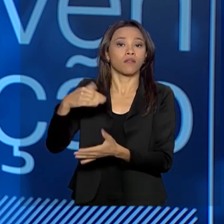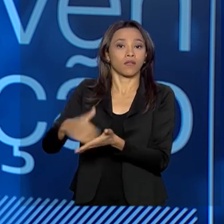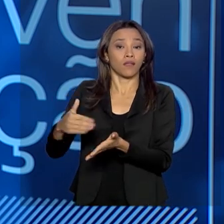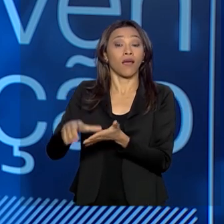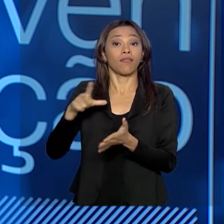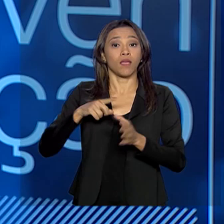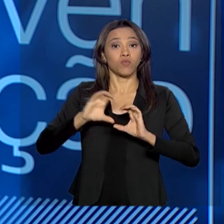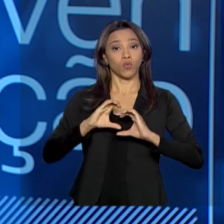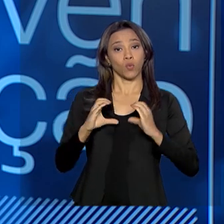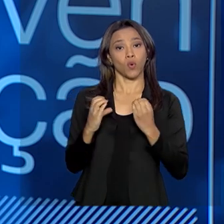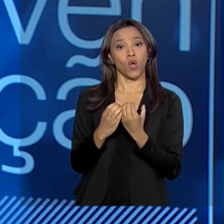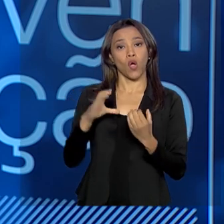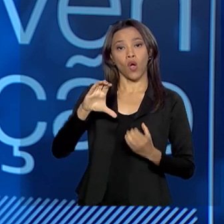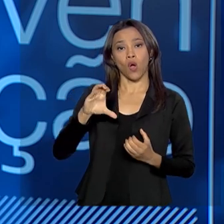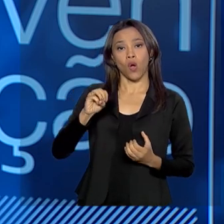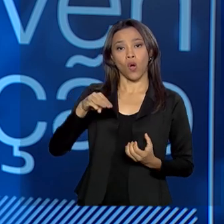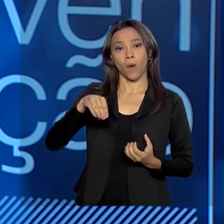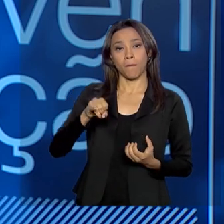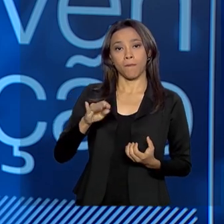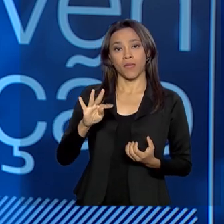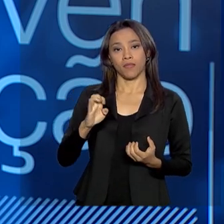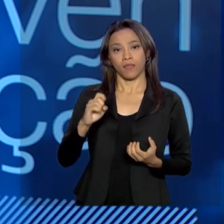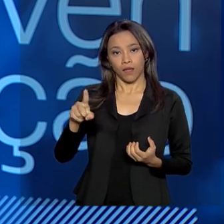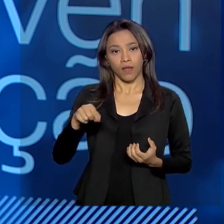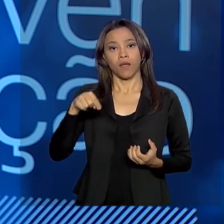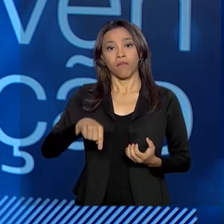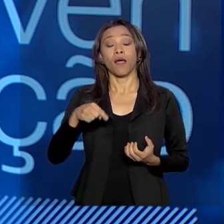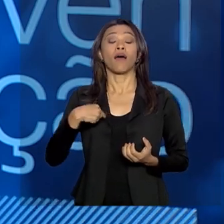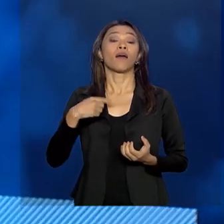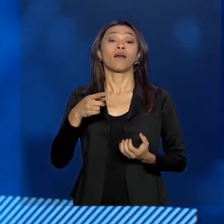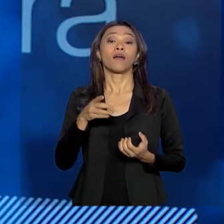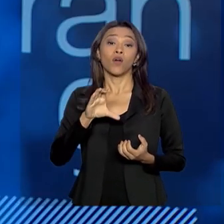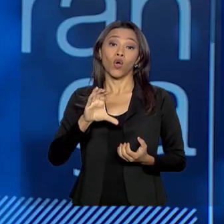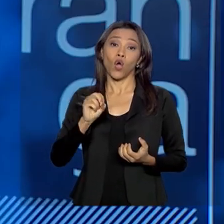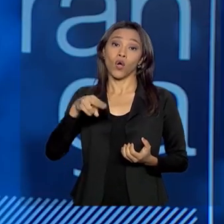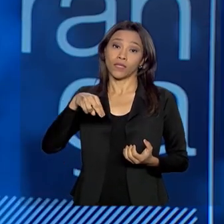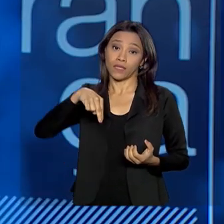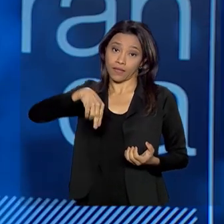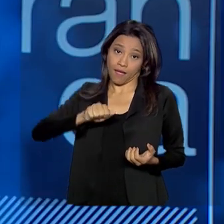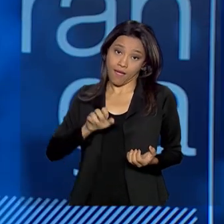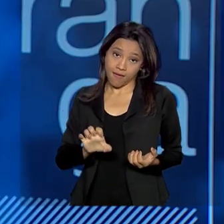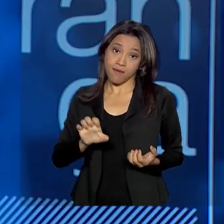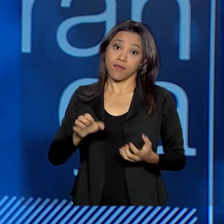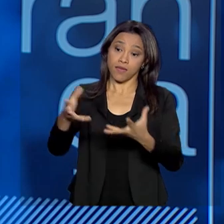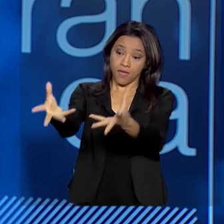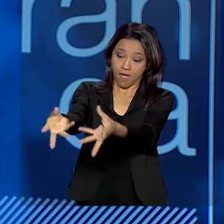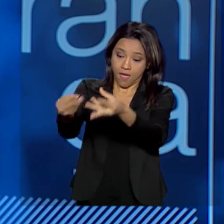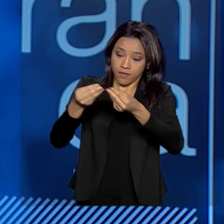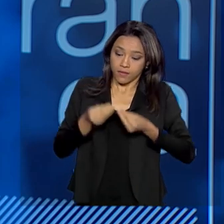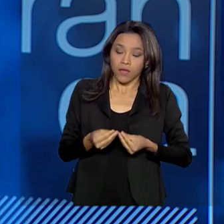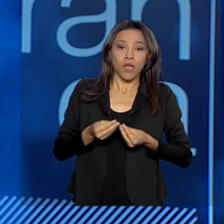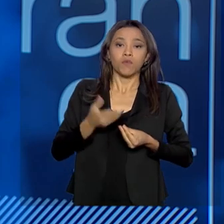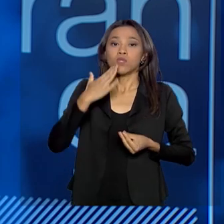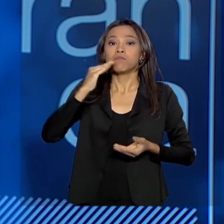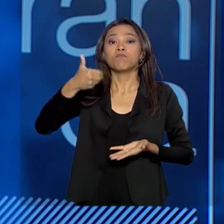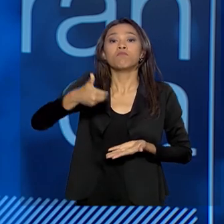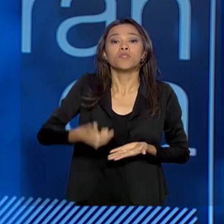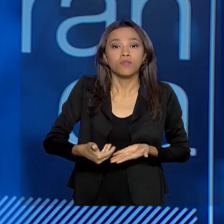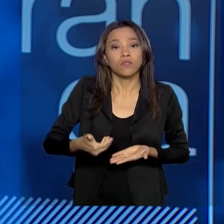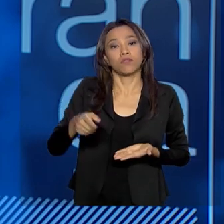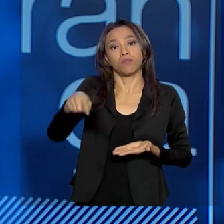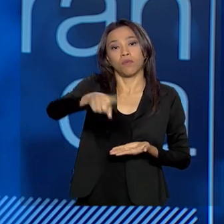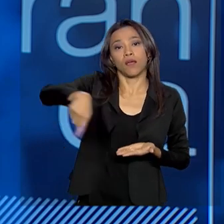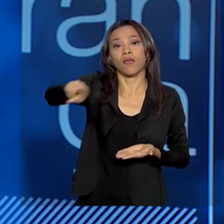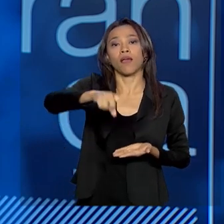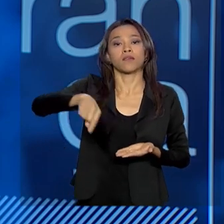Comitê Nacional para Refugiados, o CONARE, que recebe essas solicitações de reconhecimento